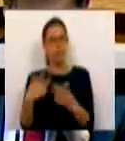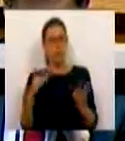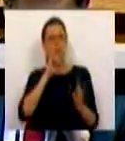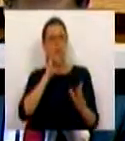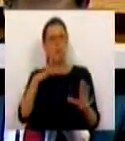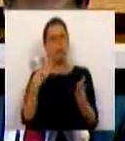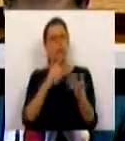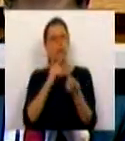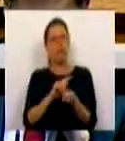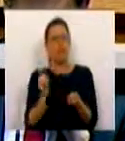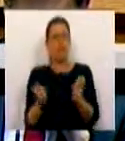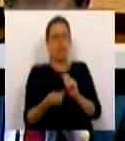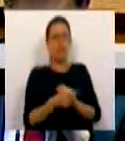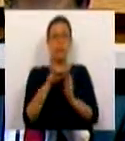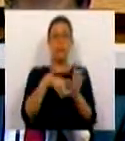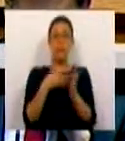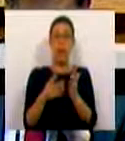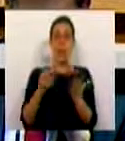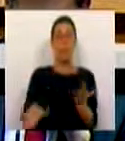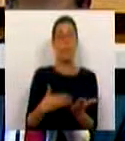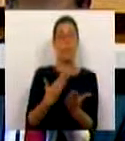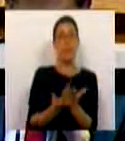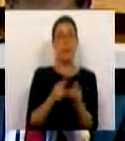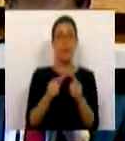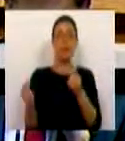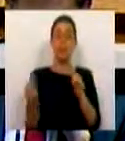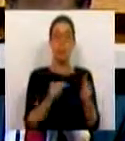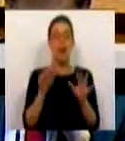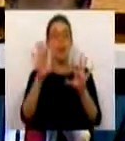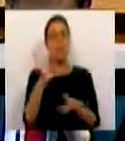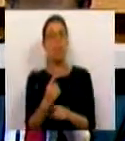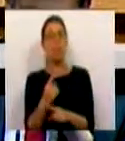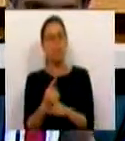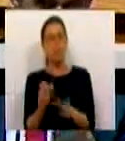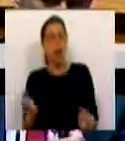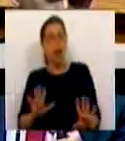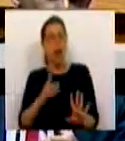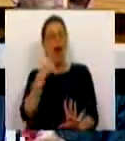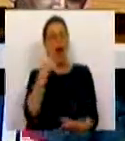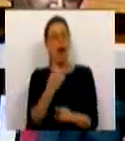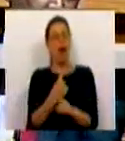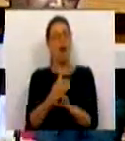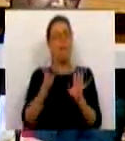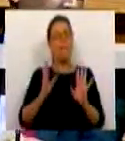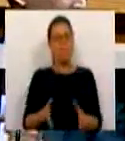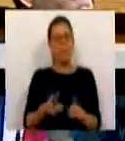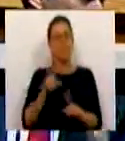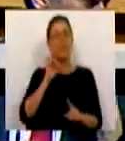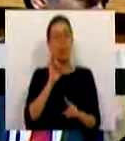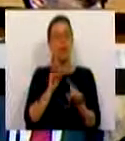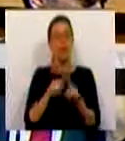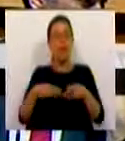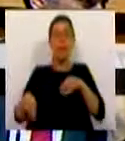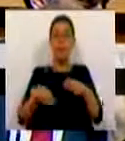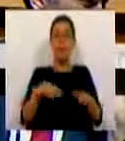eventualmente transformador no plano das propostas em discussão, mas também não deixar de reconhecer que tem que haver uma dose relevante